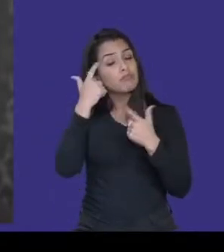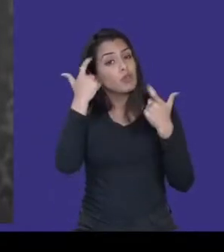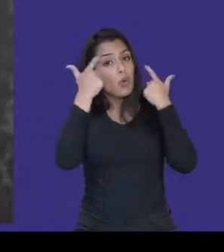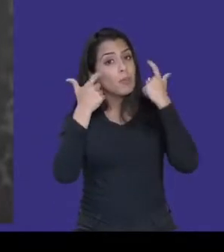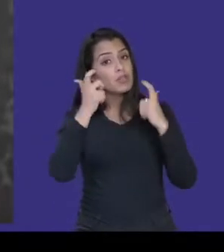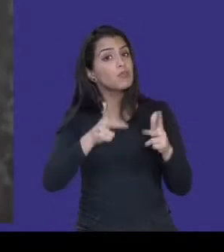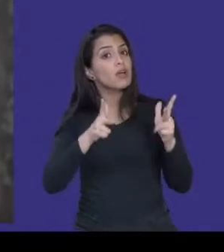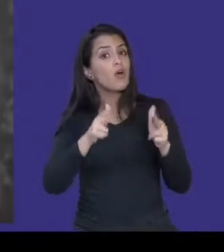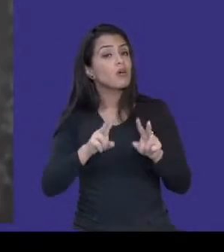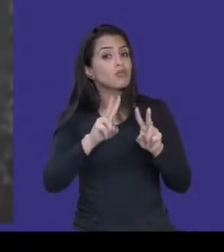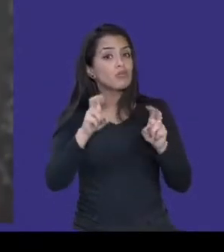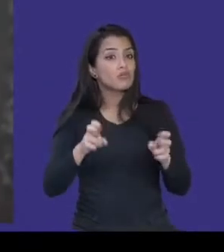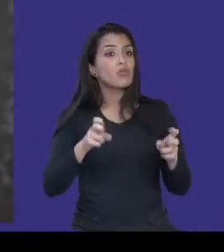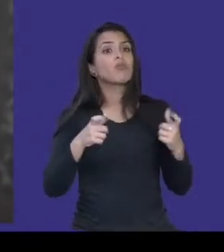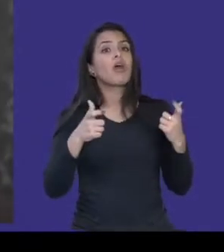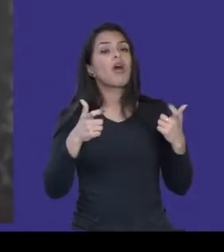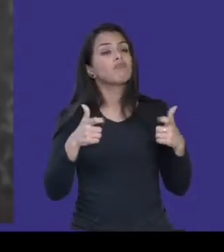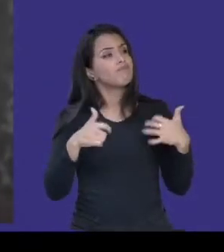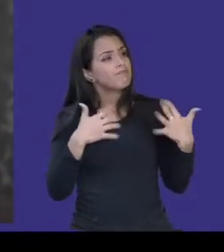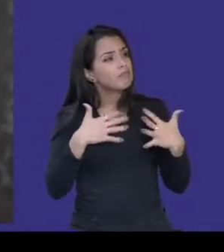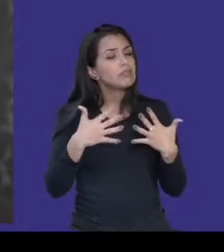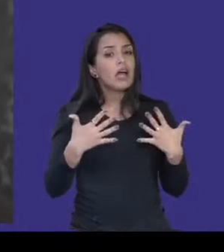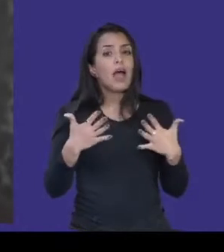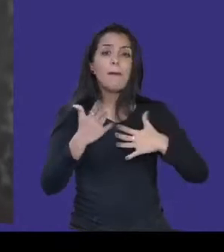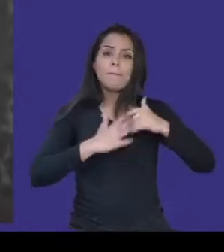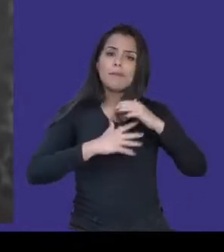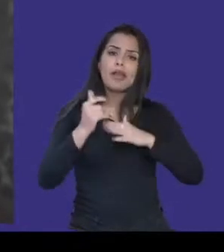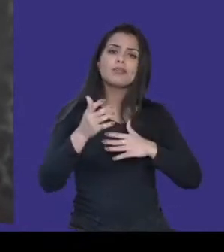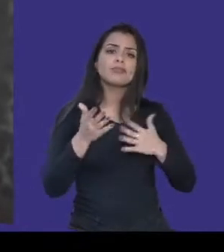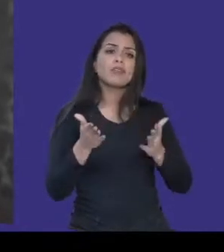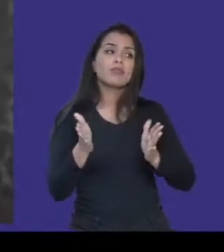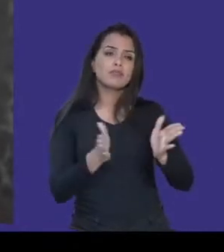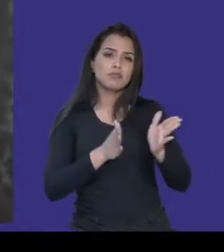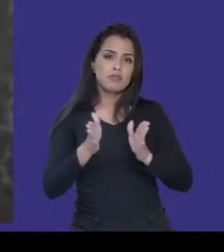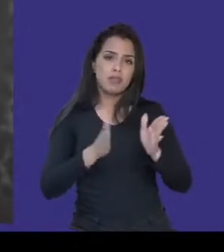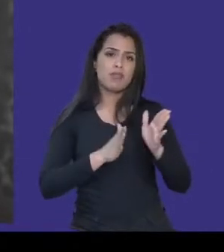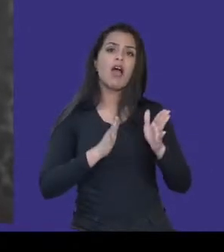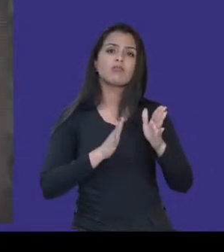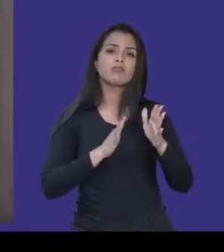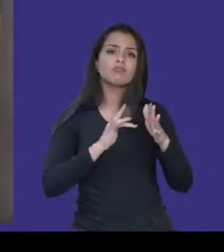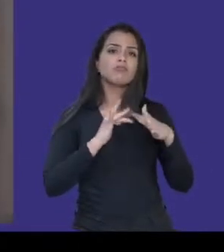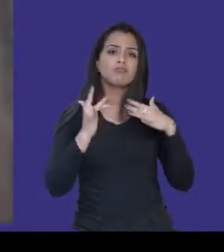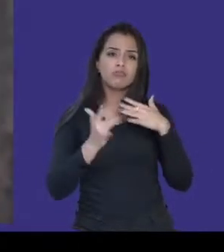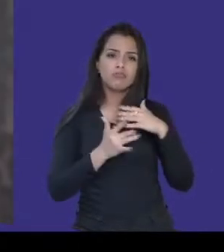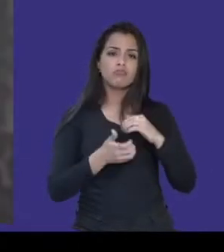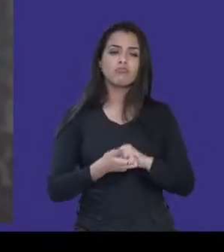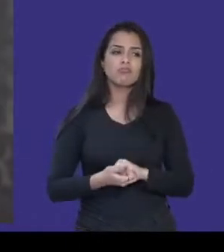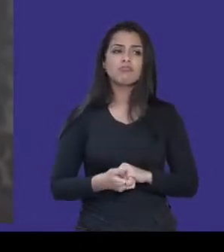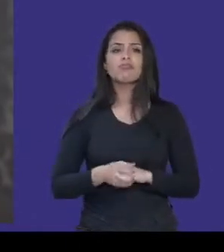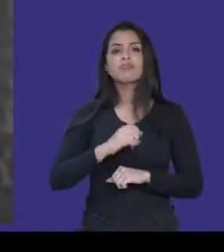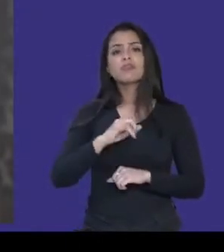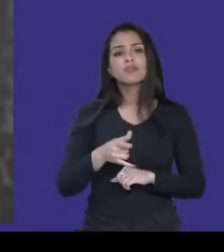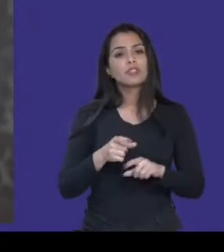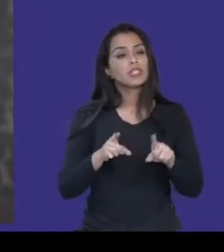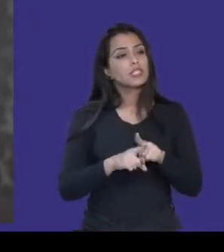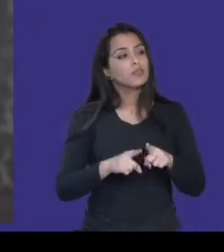e pressa em colocar em prática a acessibilidade nos canais digitais. E aproveitando rapidamente, né, como você